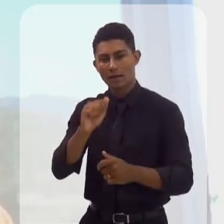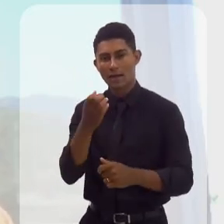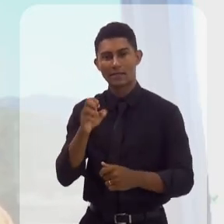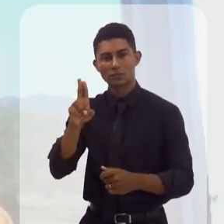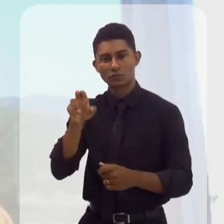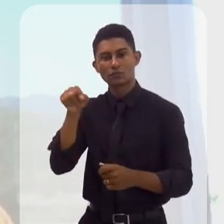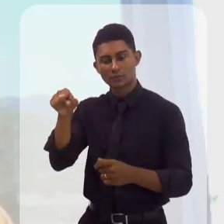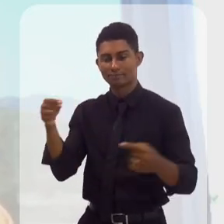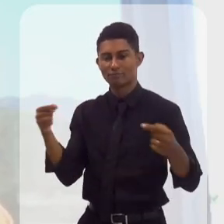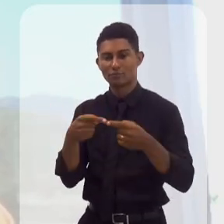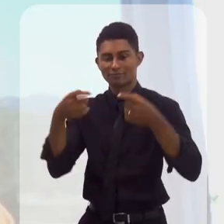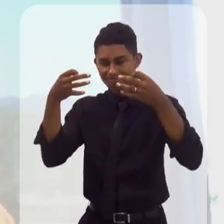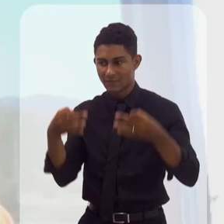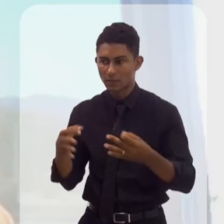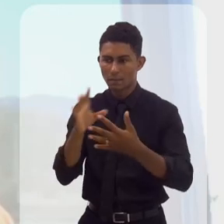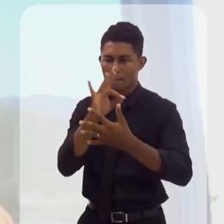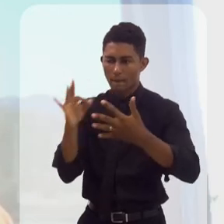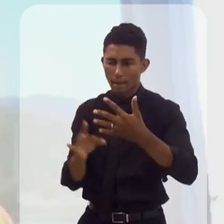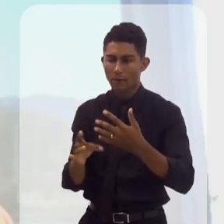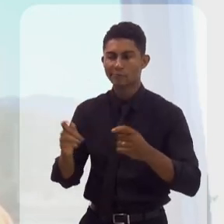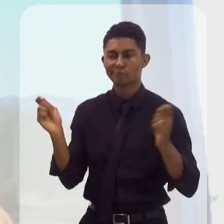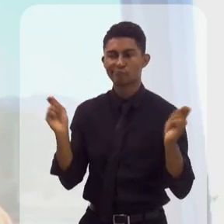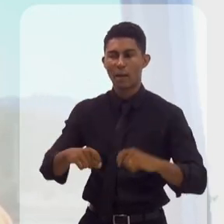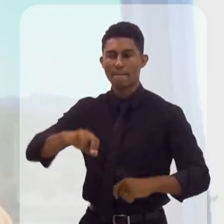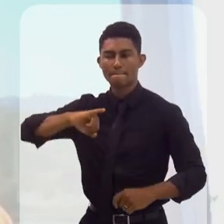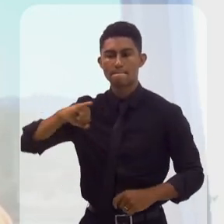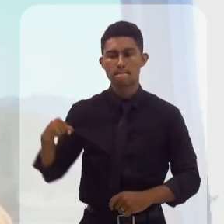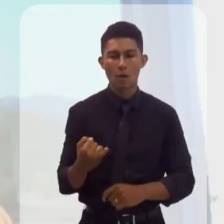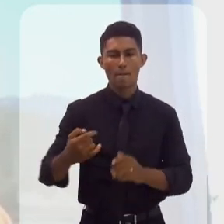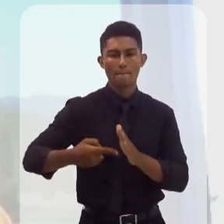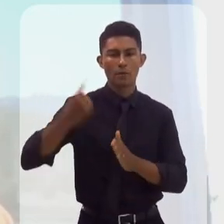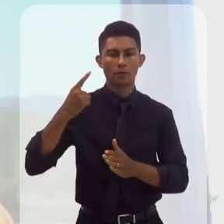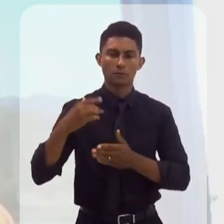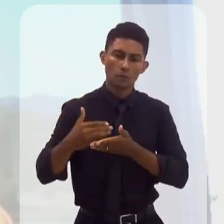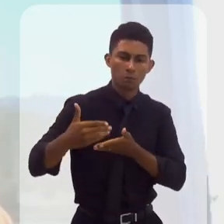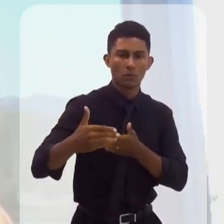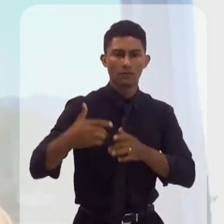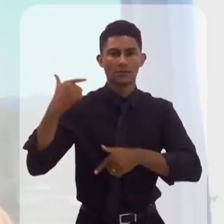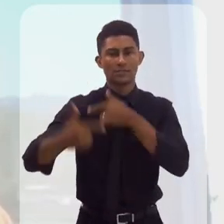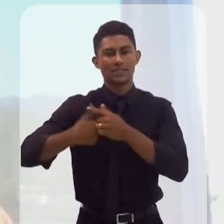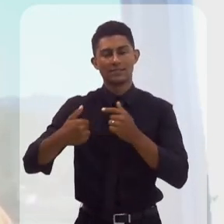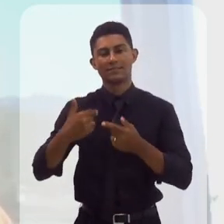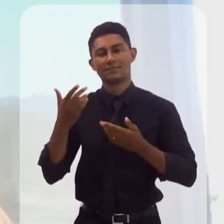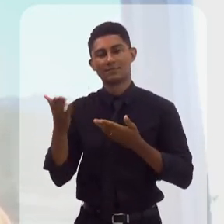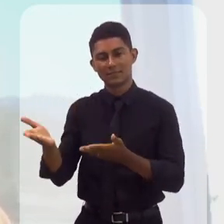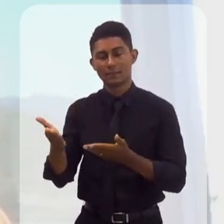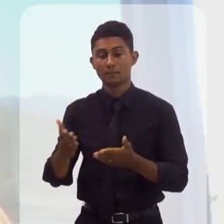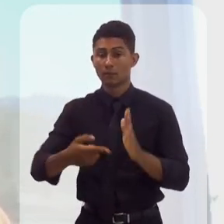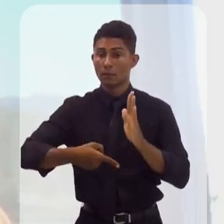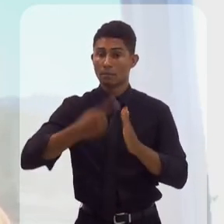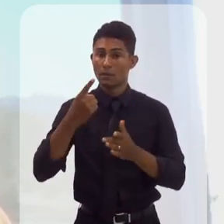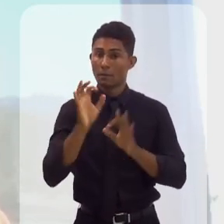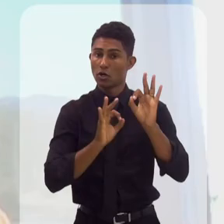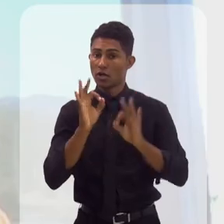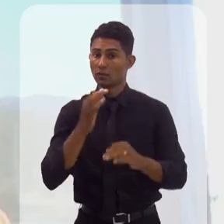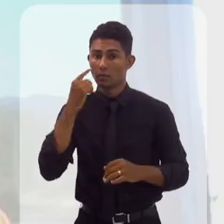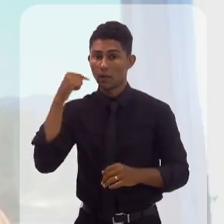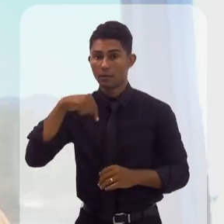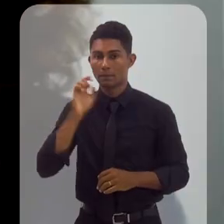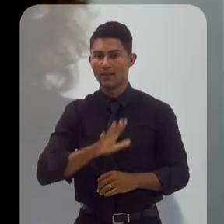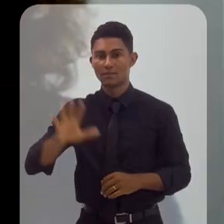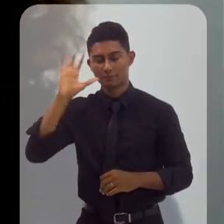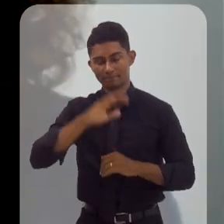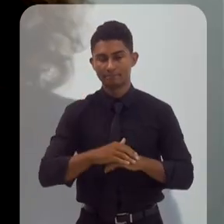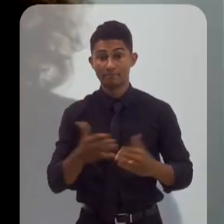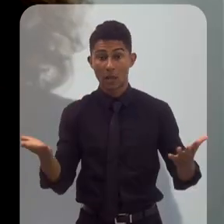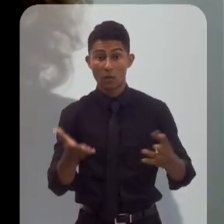vocações para sair realmente na frente e ajudar a materializar o desenvolvimento do primeiro projeto eólico oficial no Brasil.